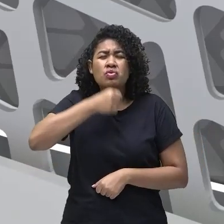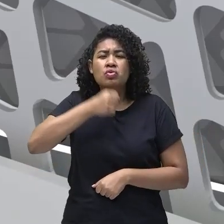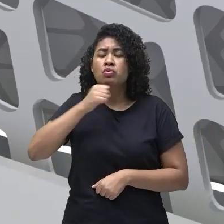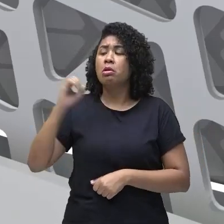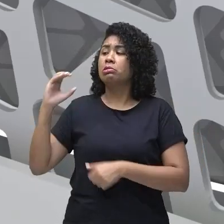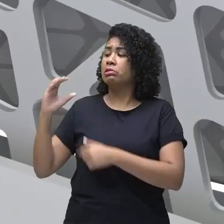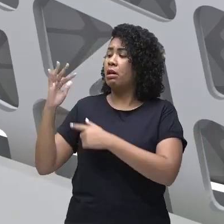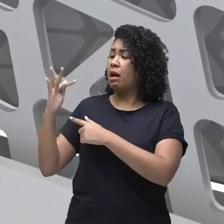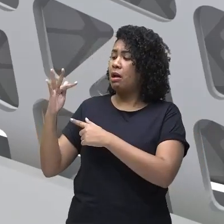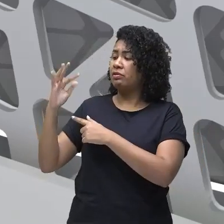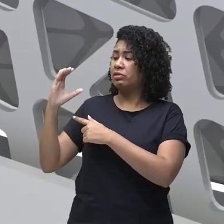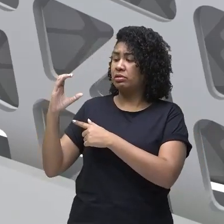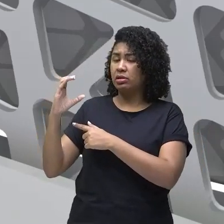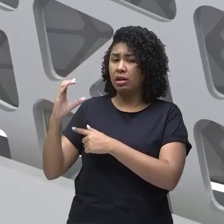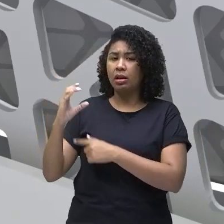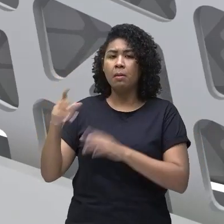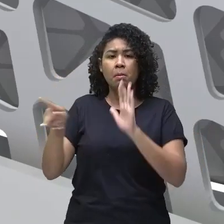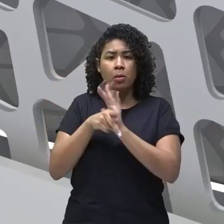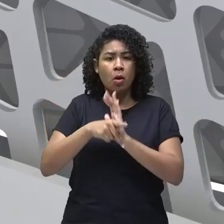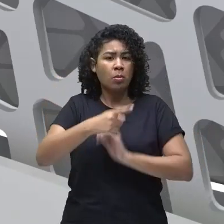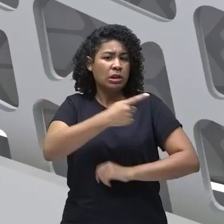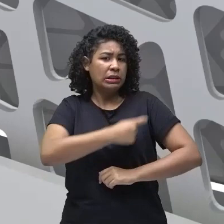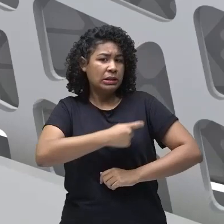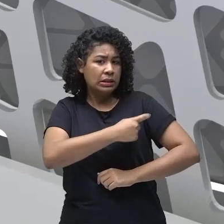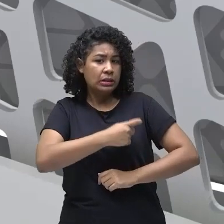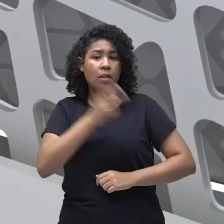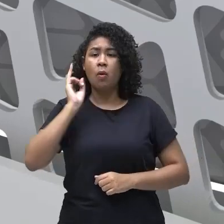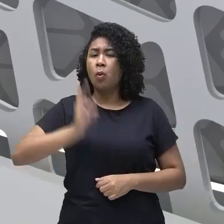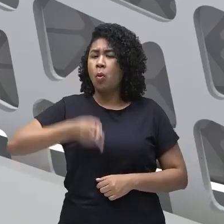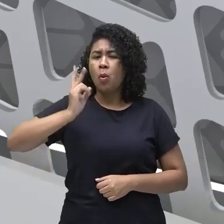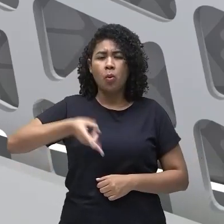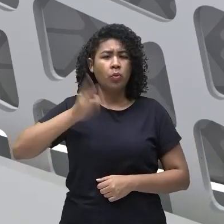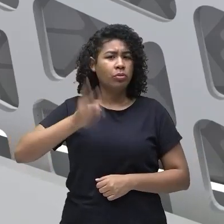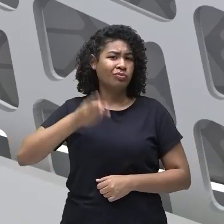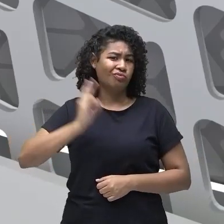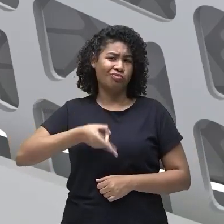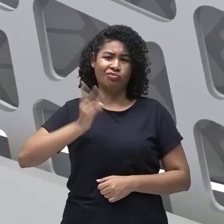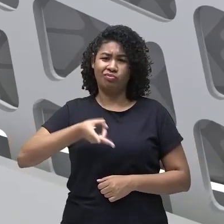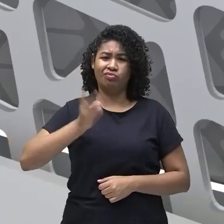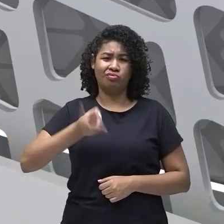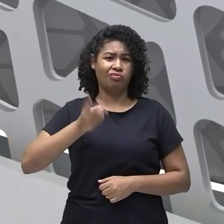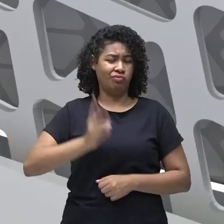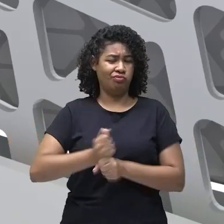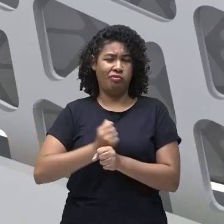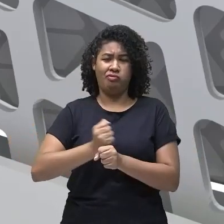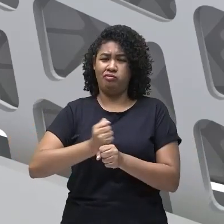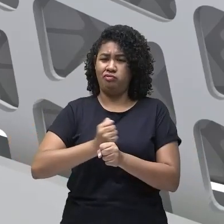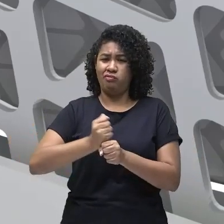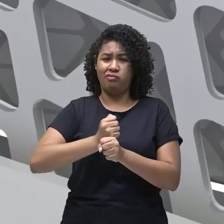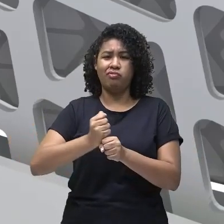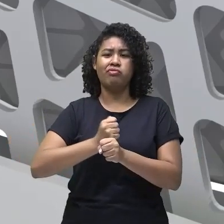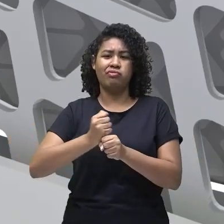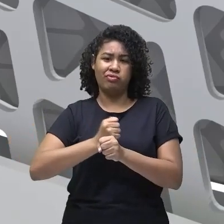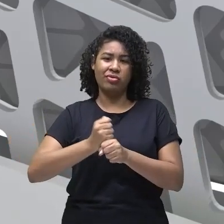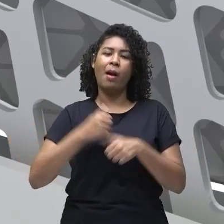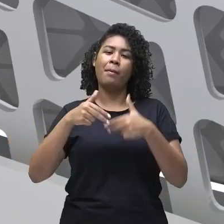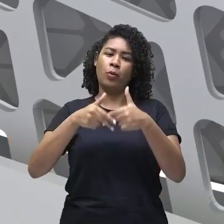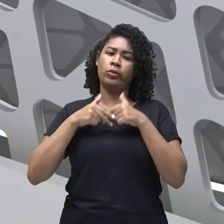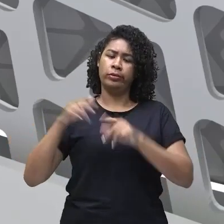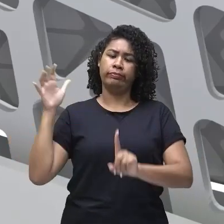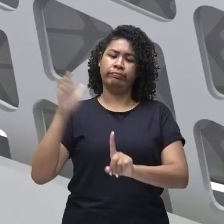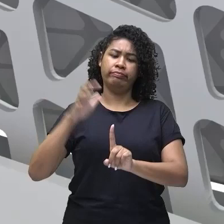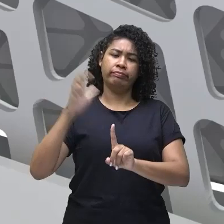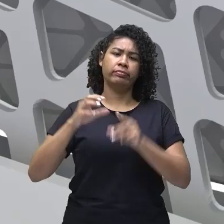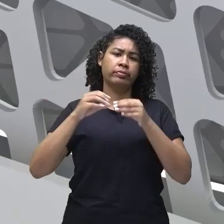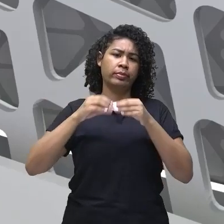é, como é que acontecem as coisas no nosso cotidiano que podem impactar o nosso planeta. Vamos aí